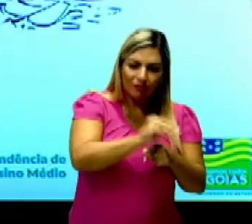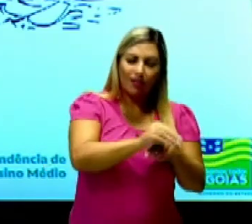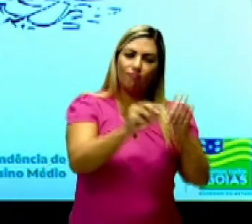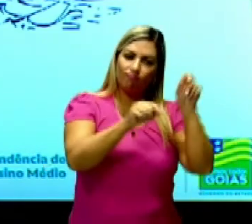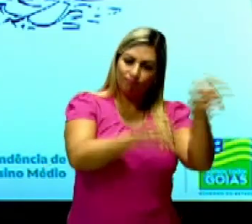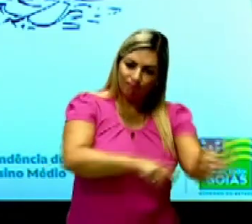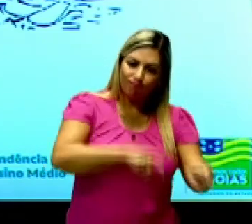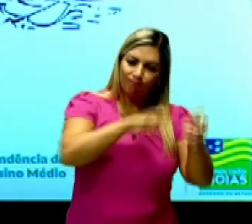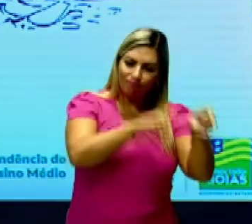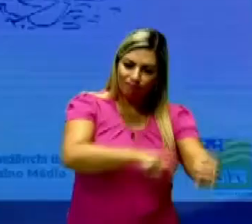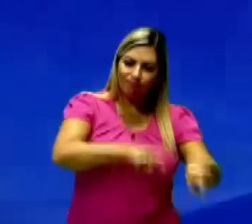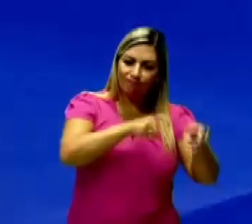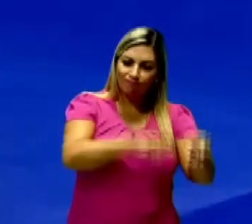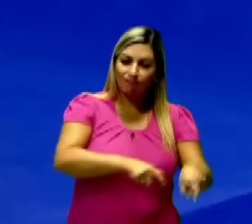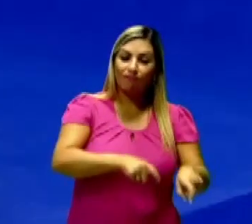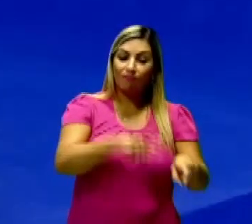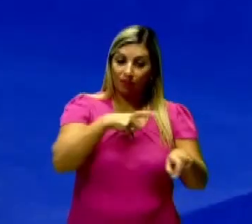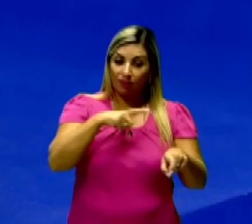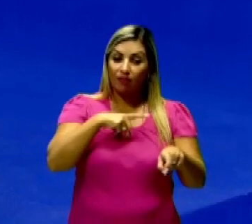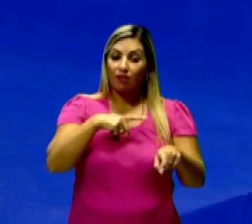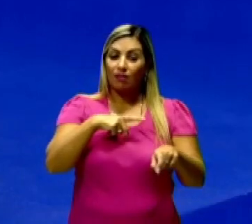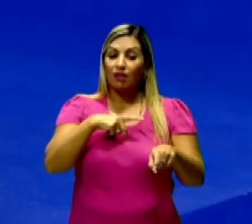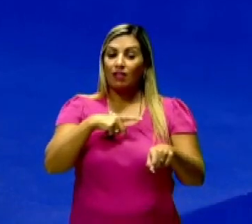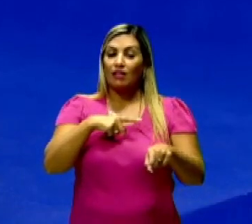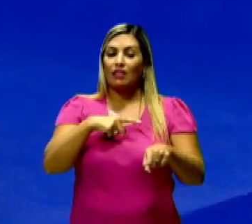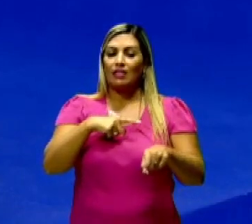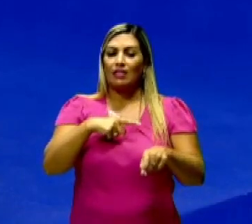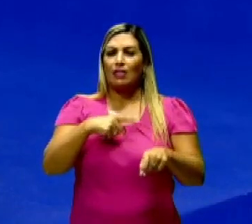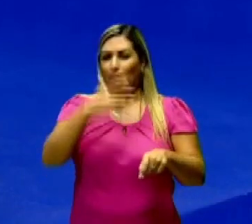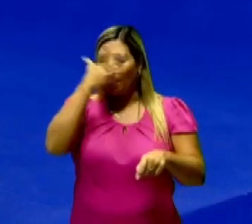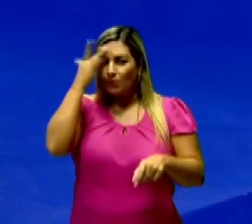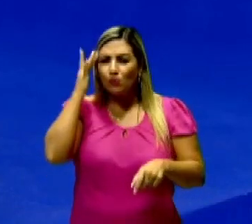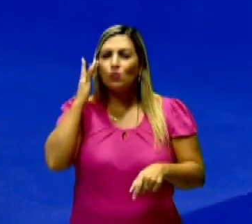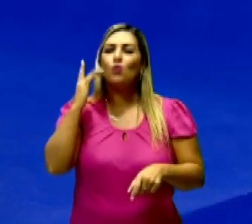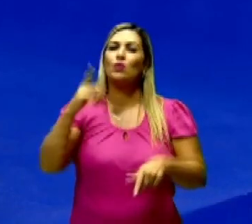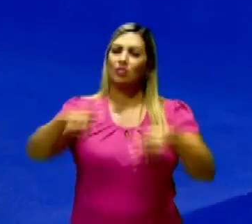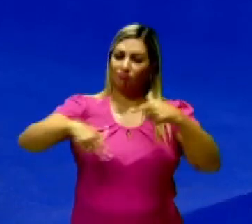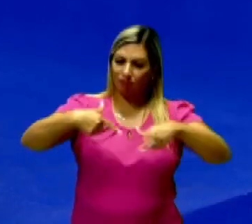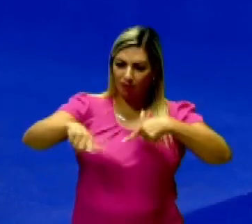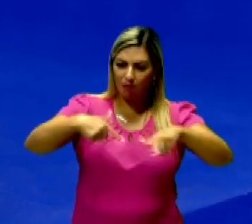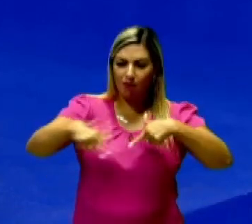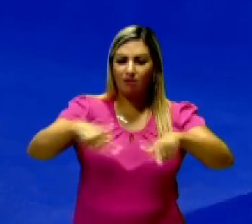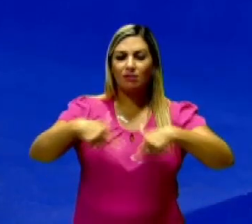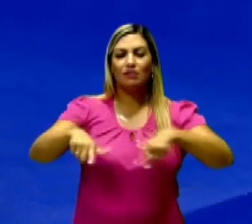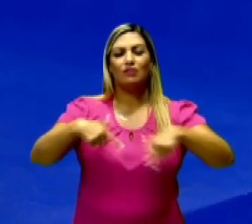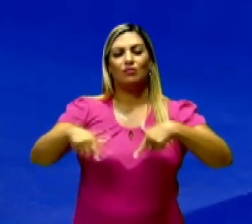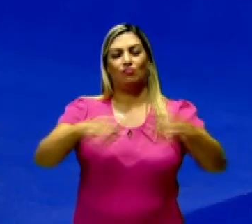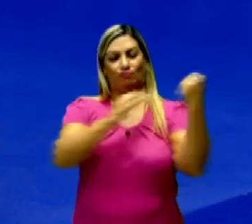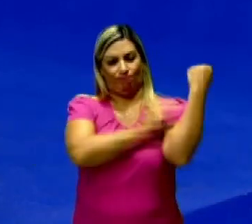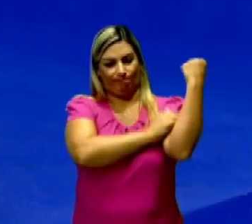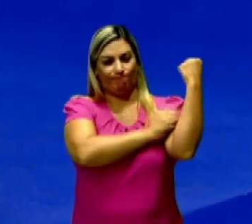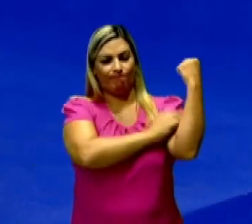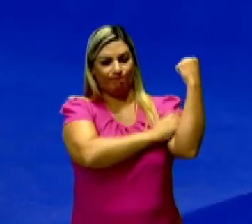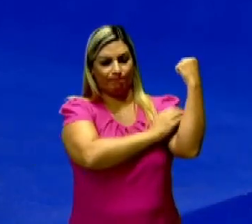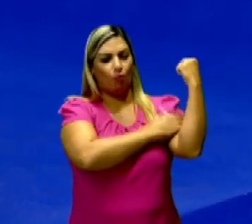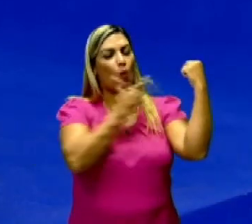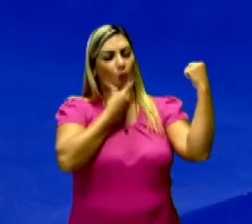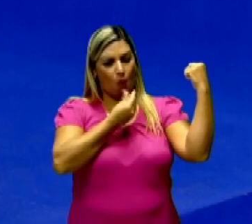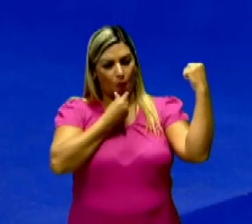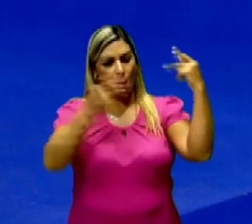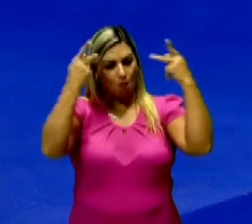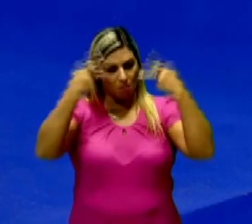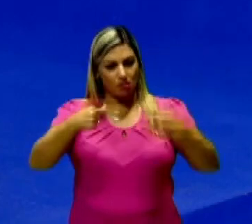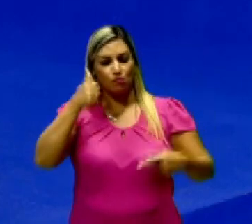A gente ainda tem, então, a disposição de uma grande quantidade de homens